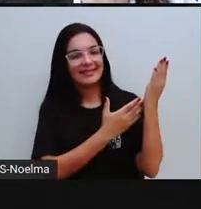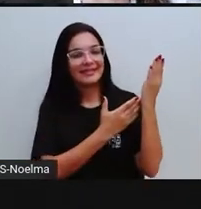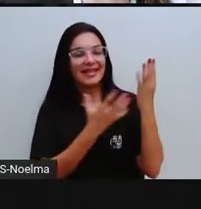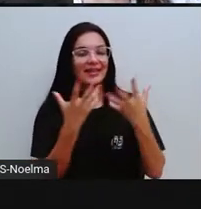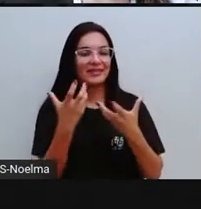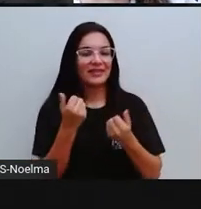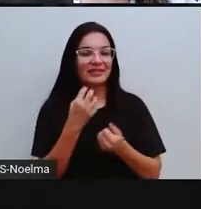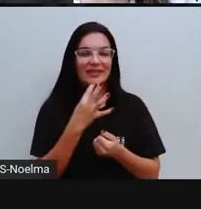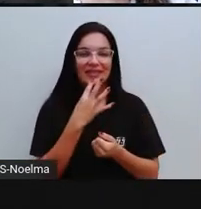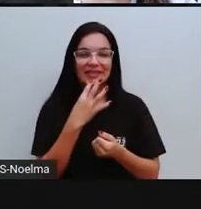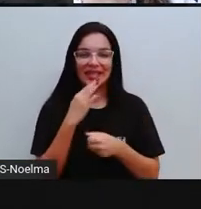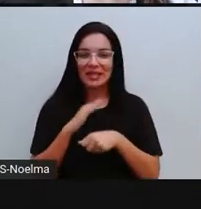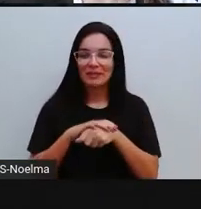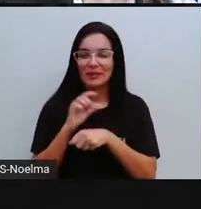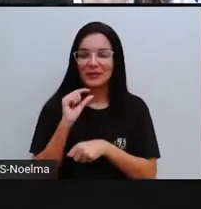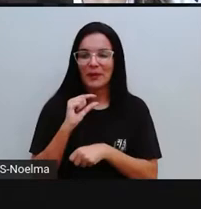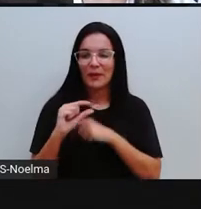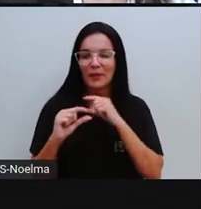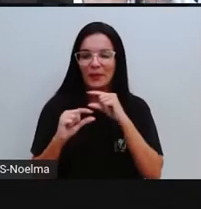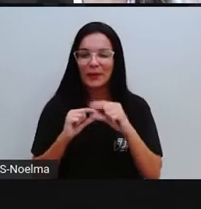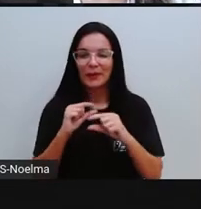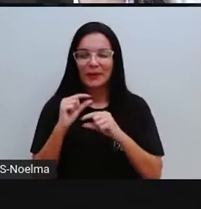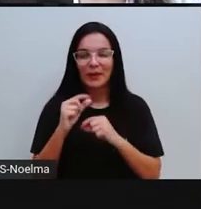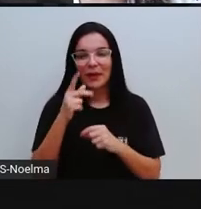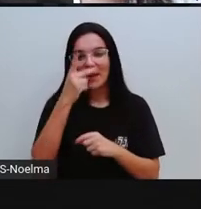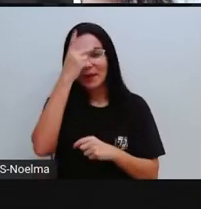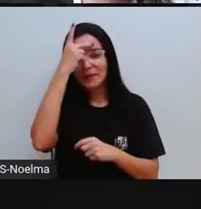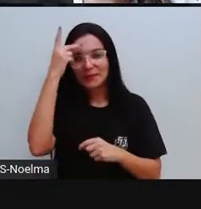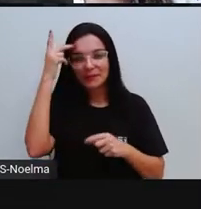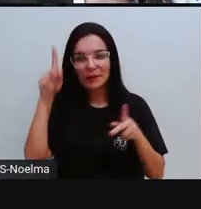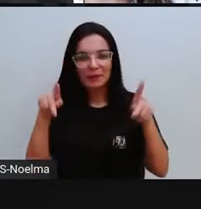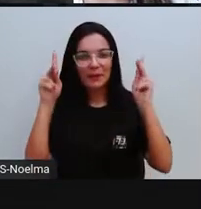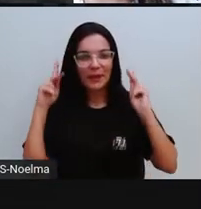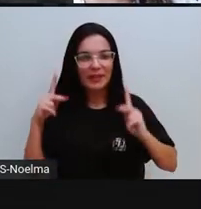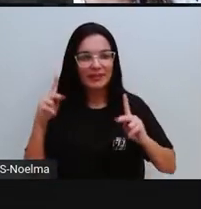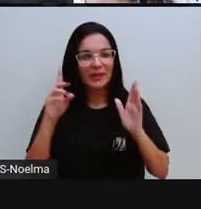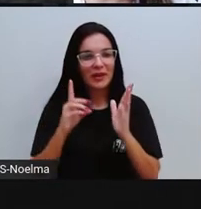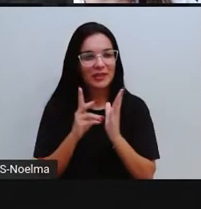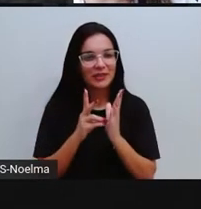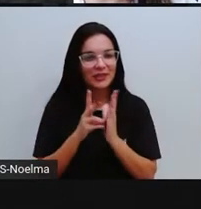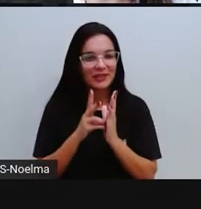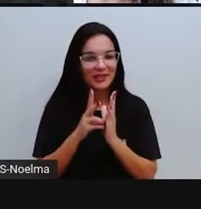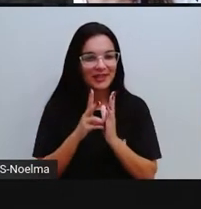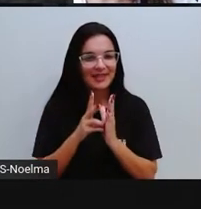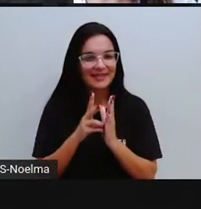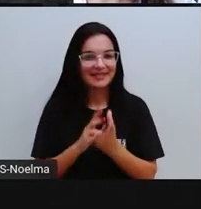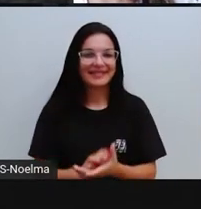mais um pouquinho aí sobre os povos indígenas. Então olha lá.